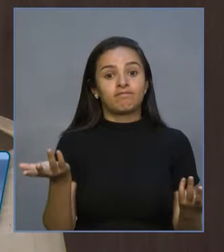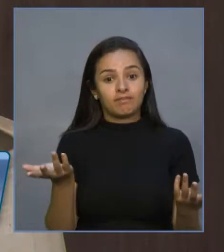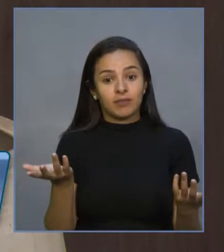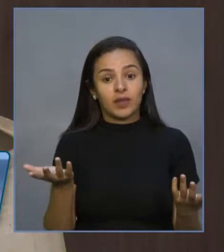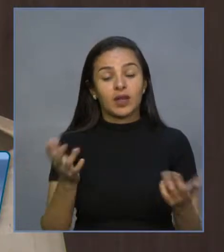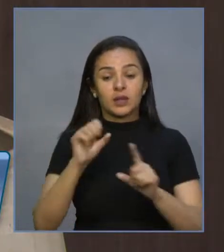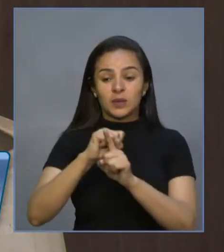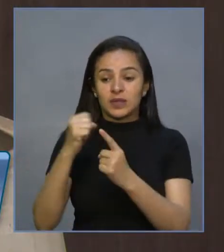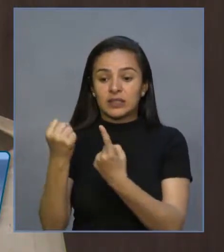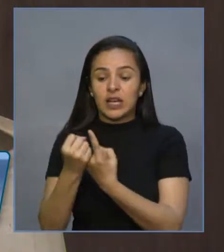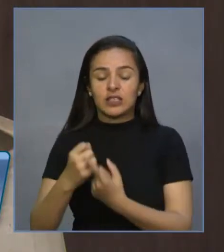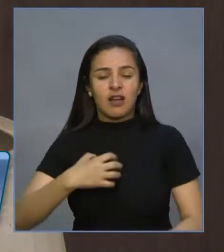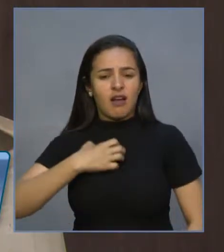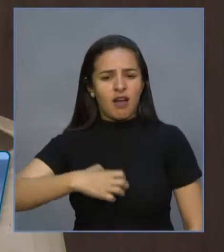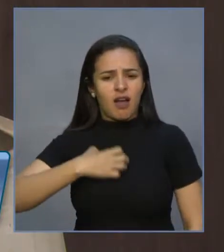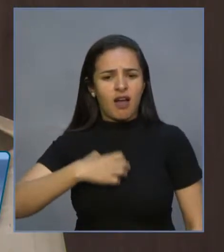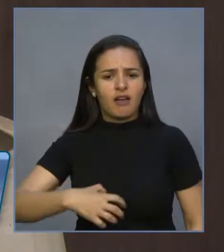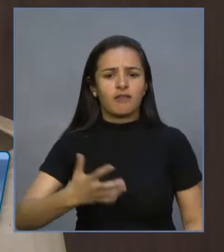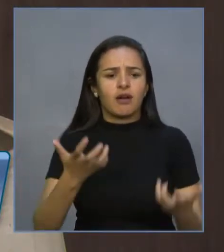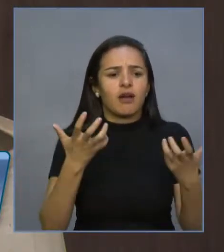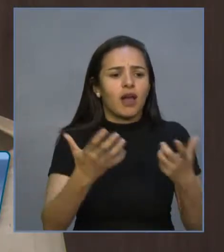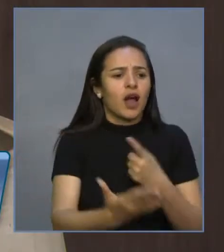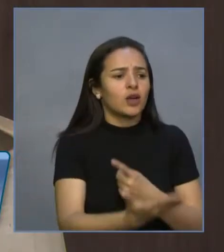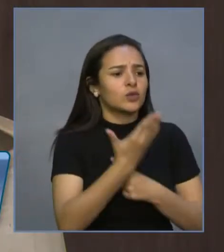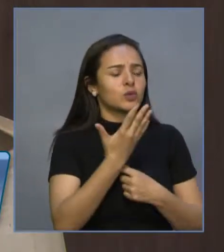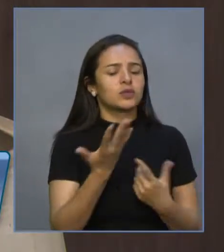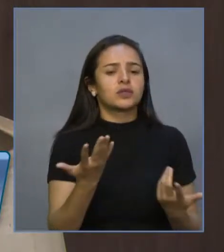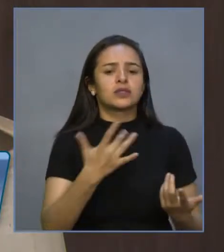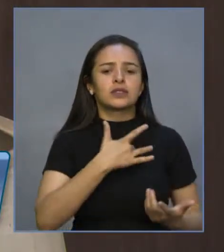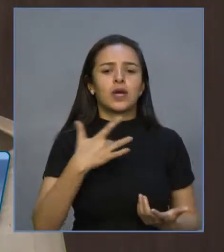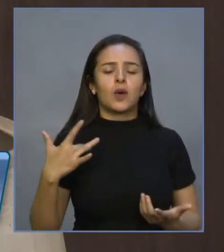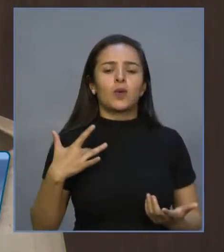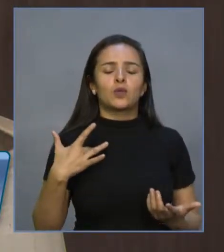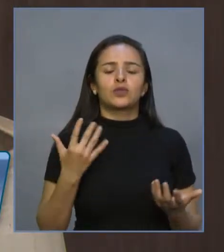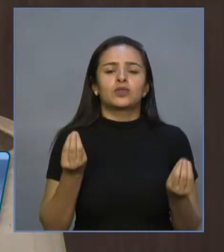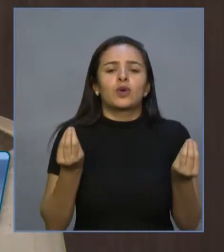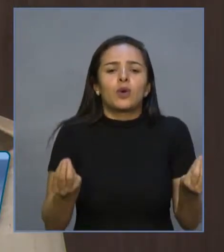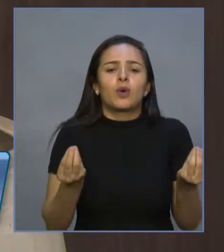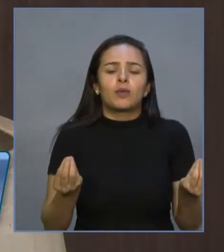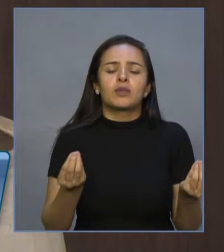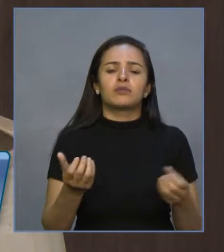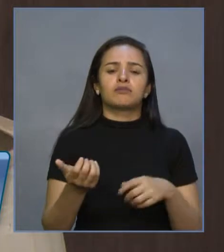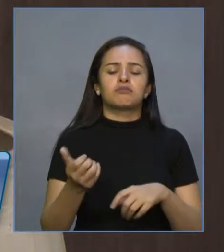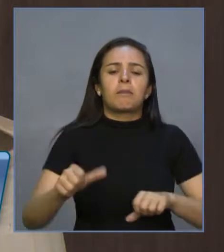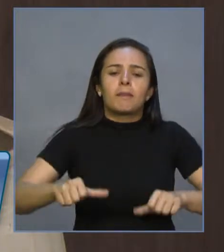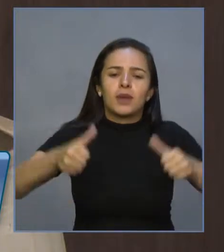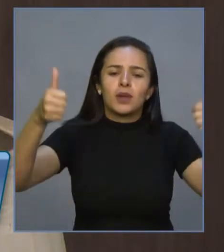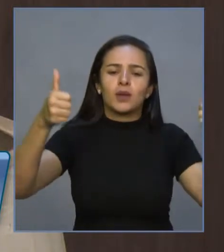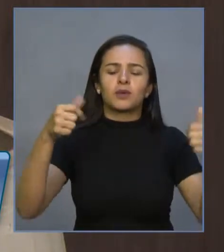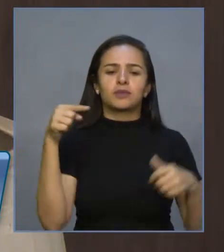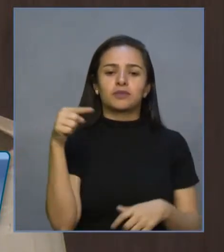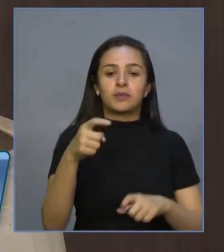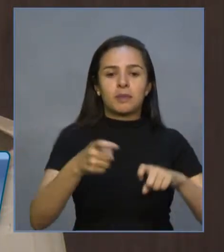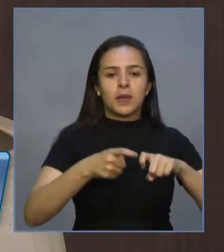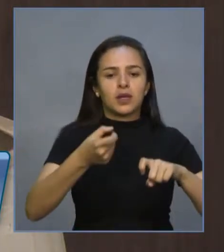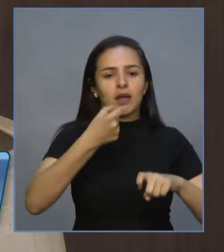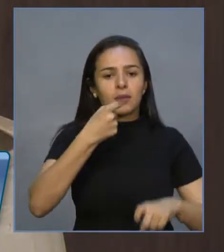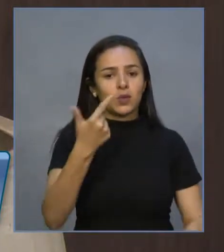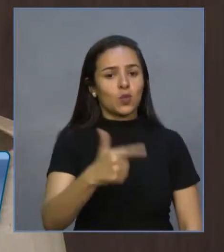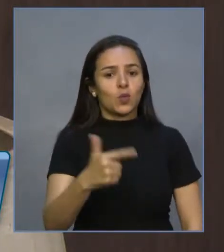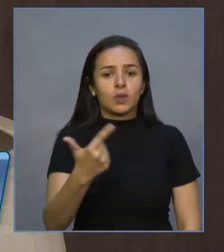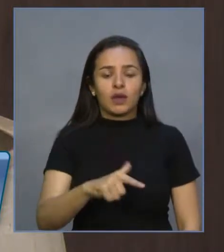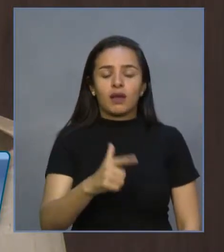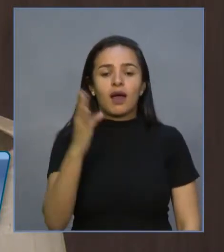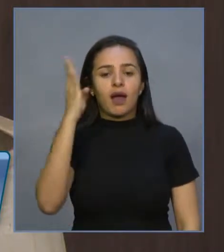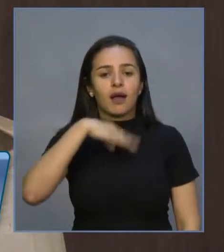procura de um socorro, à procura de um melhor atendimento, à procura de um medicamento, e